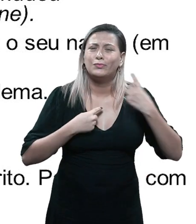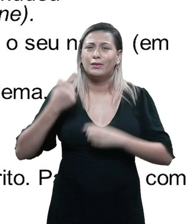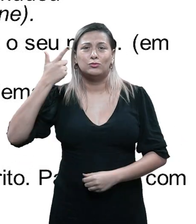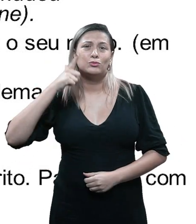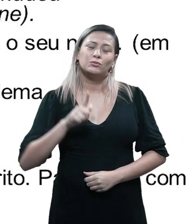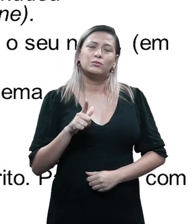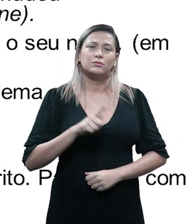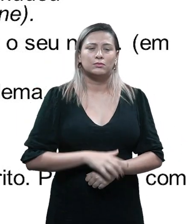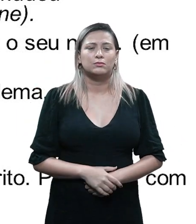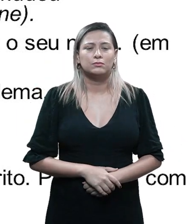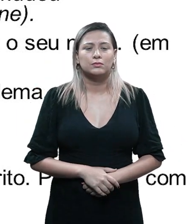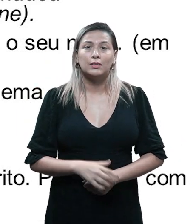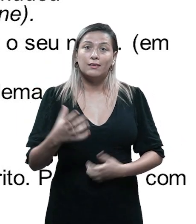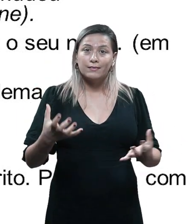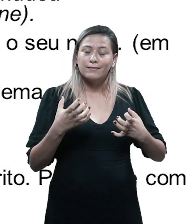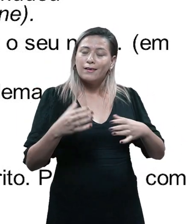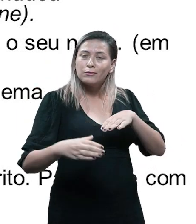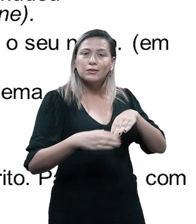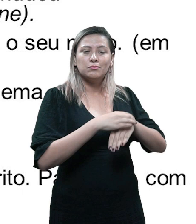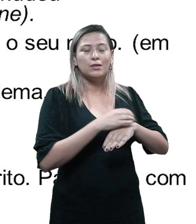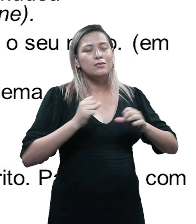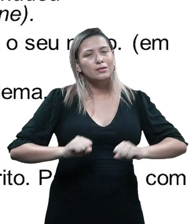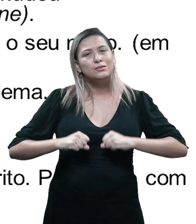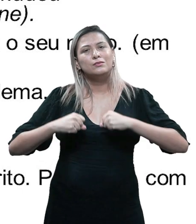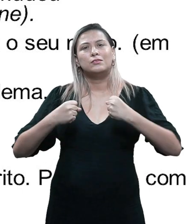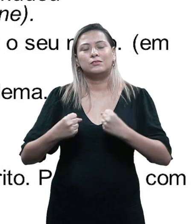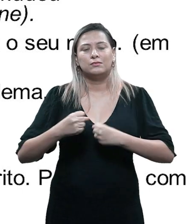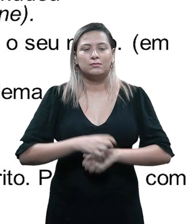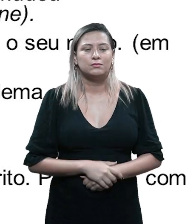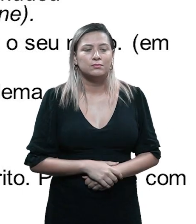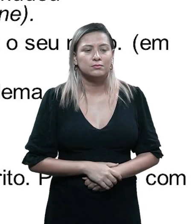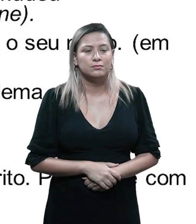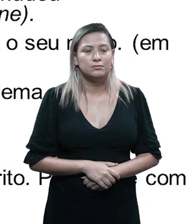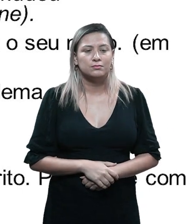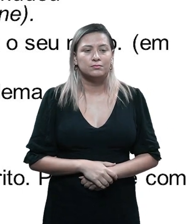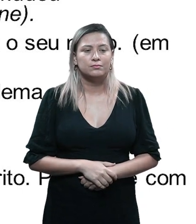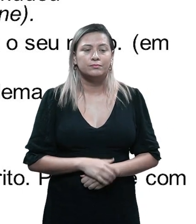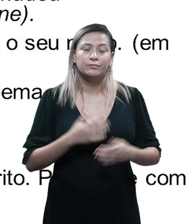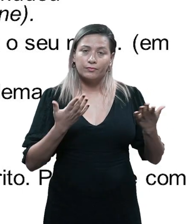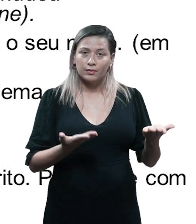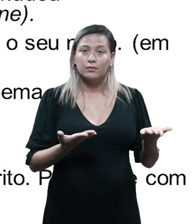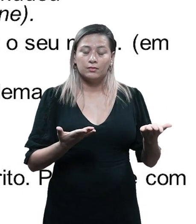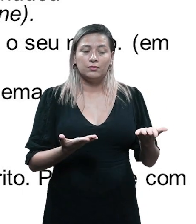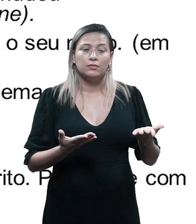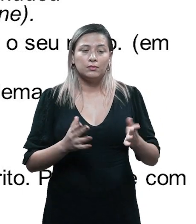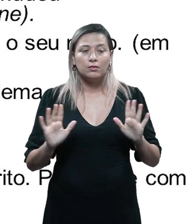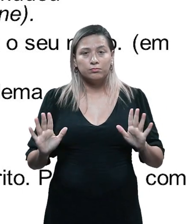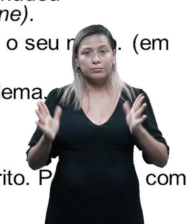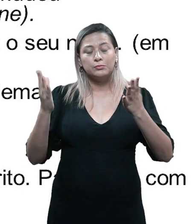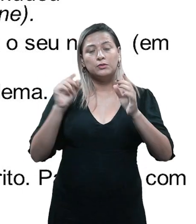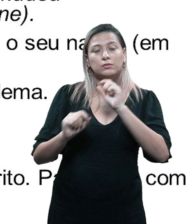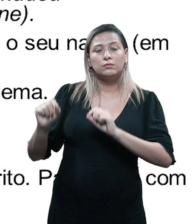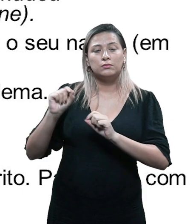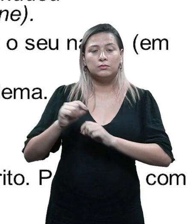ele quer recuperar, ele quer ter um tênis e ele vai se esforçar para isso e a culminância desse filme vai ser